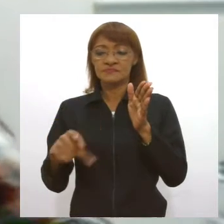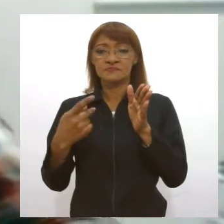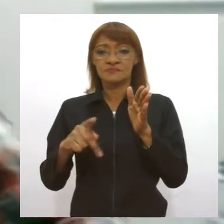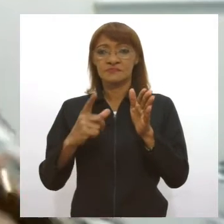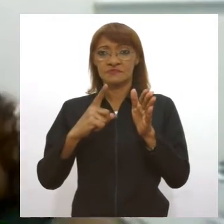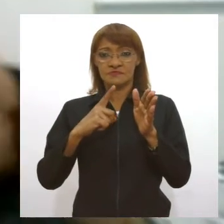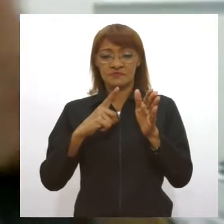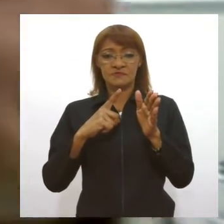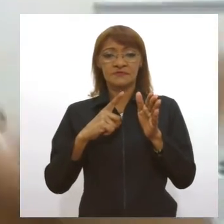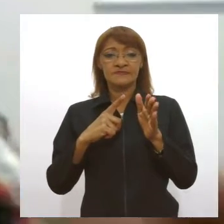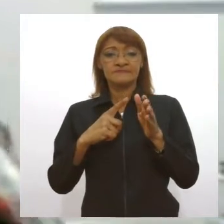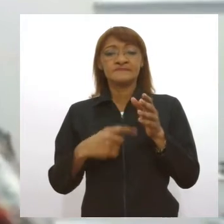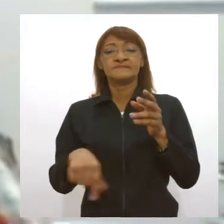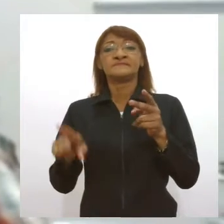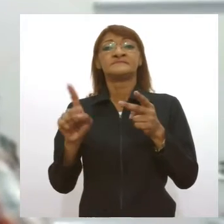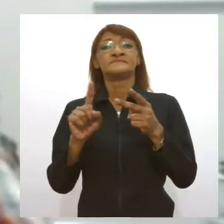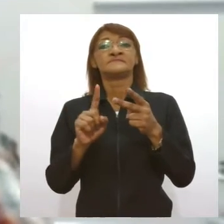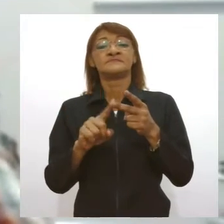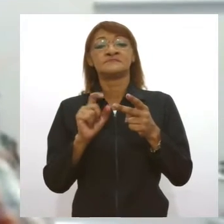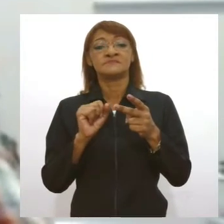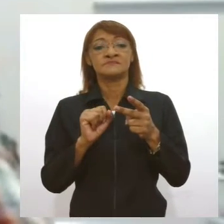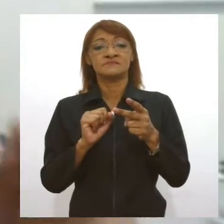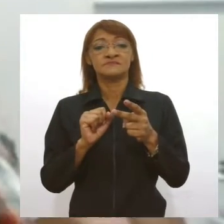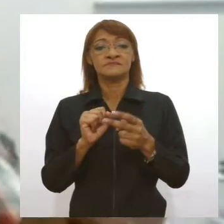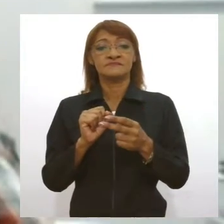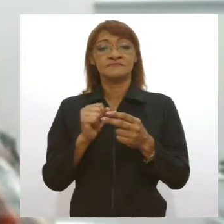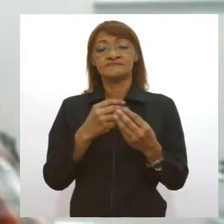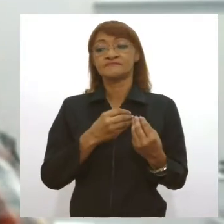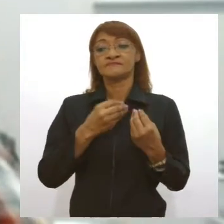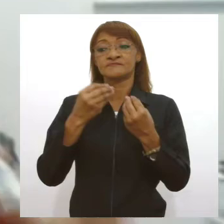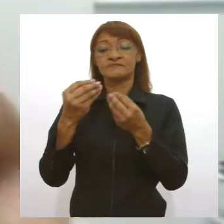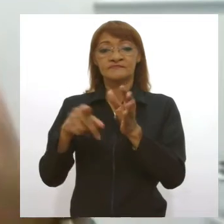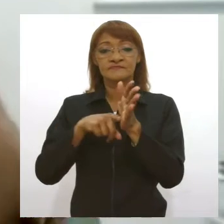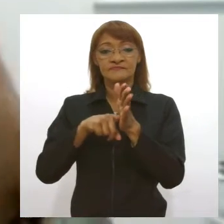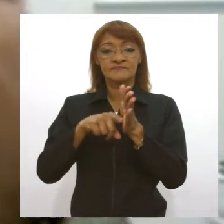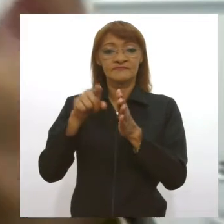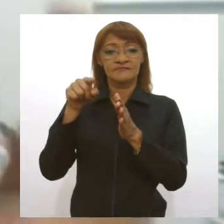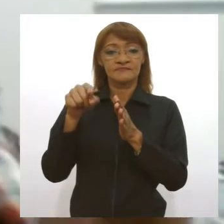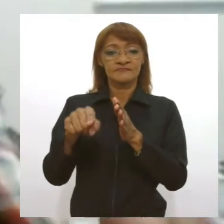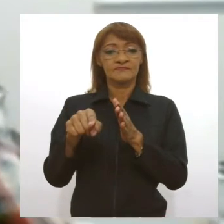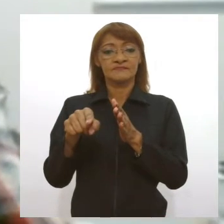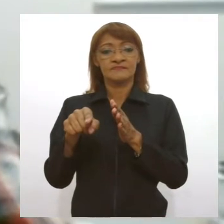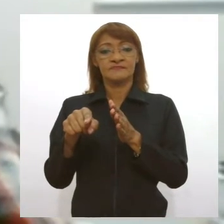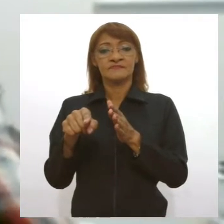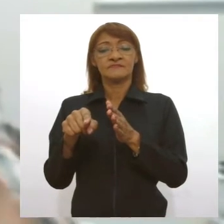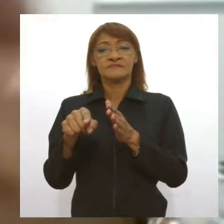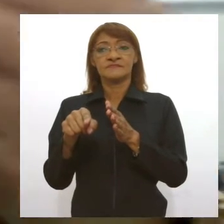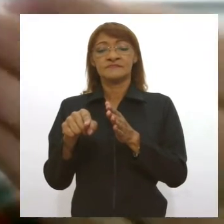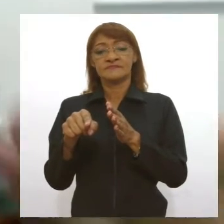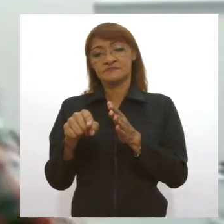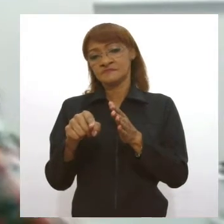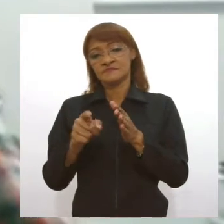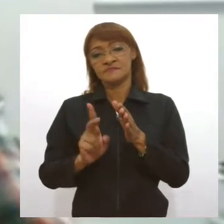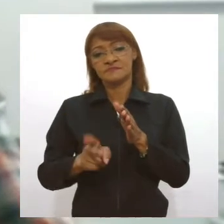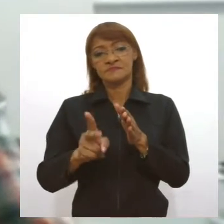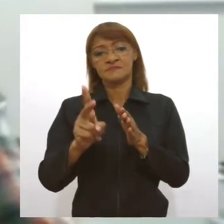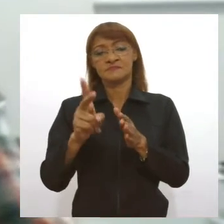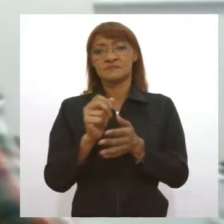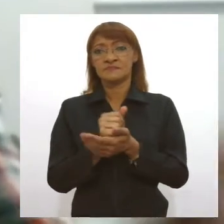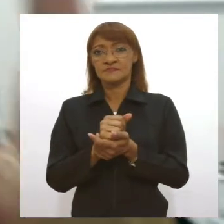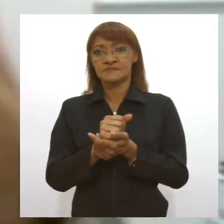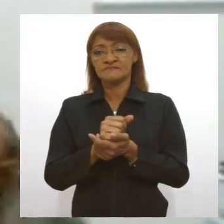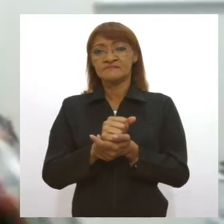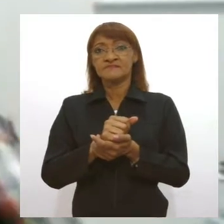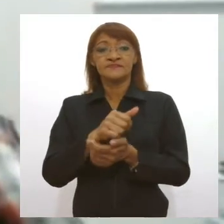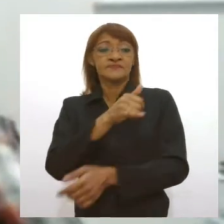E nós enviamos, por enquanto, essas amostras para fazer o RT-PCR, o sequenciamento, na Fiocruz, Rio de